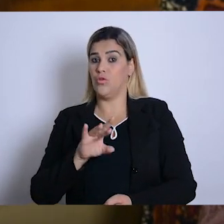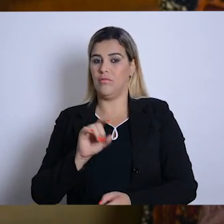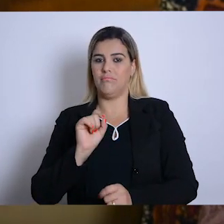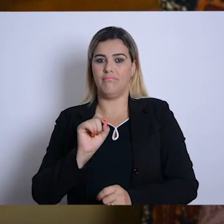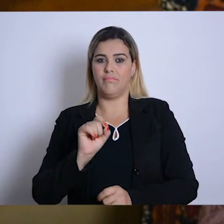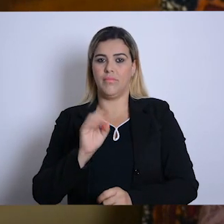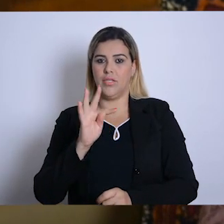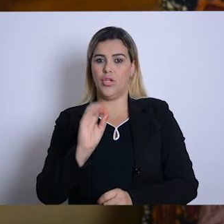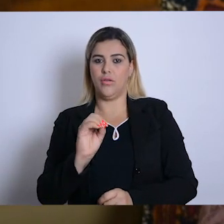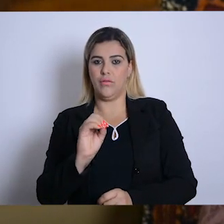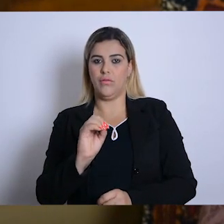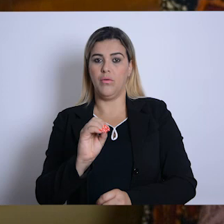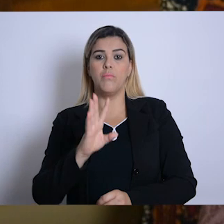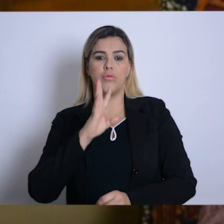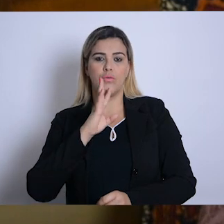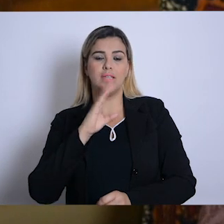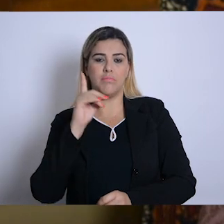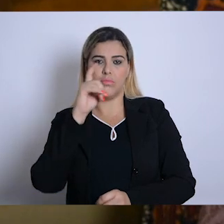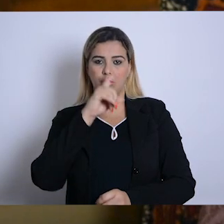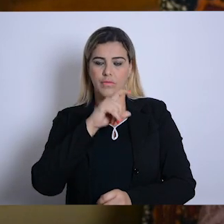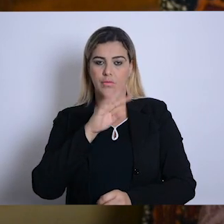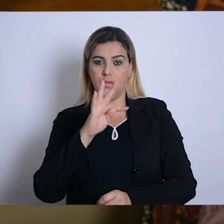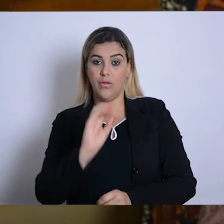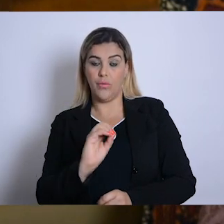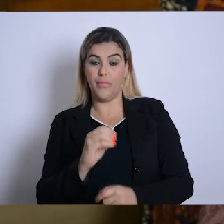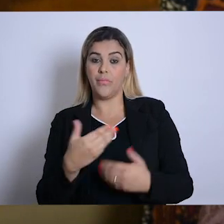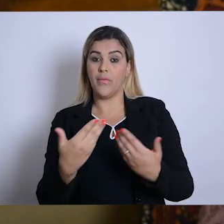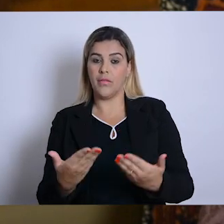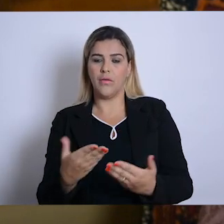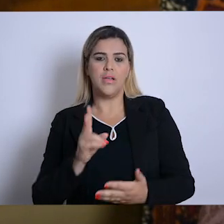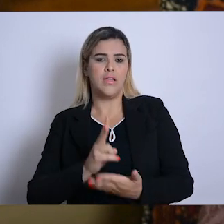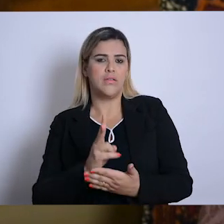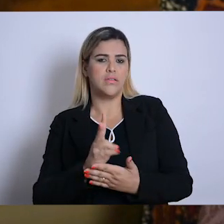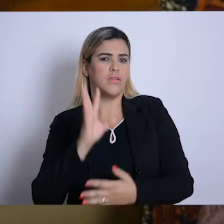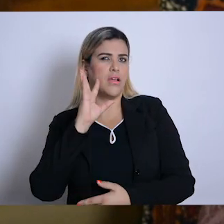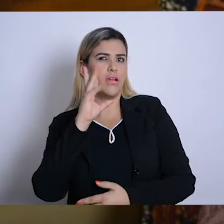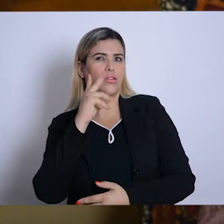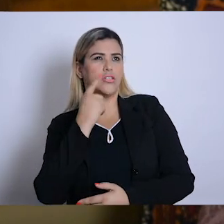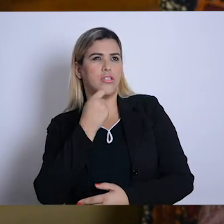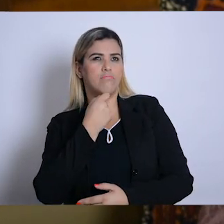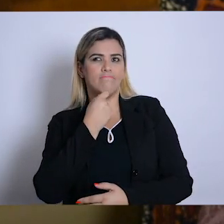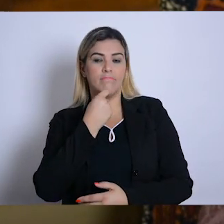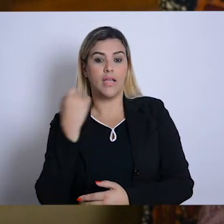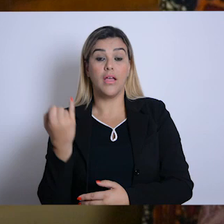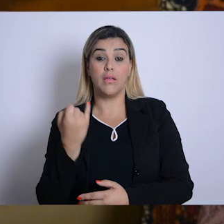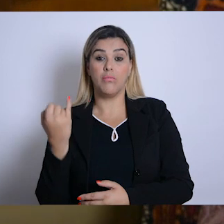ocupacional, de um modo geral, mas no que eu conheço é difícil para a gente. Eu sempre achei que isso era fundamental.